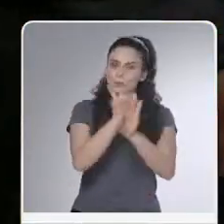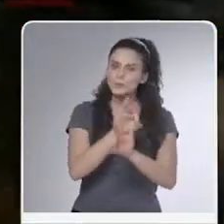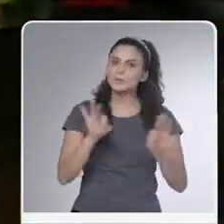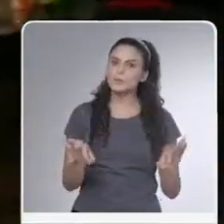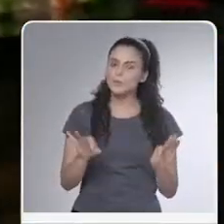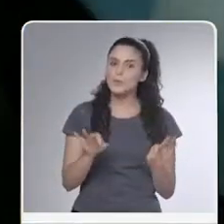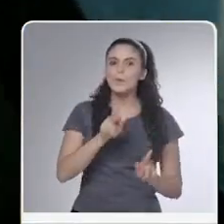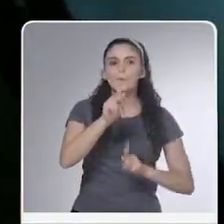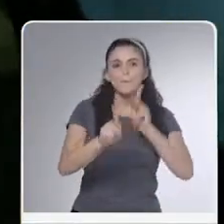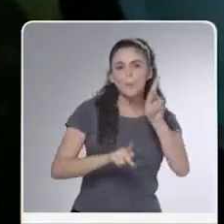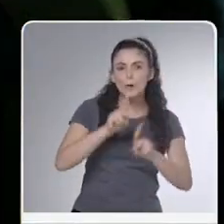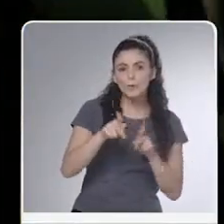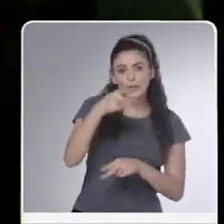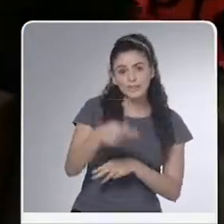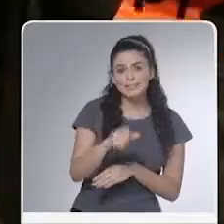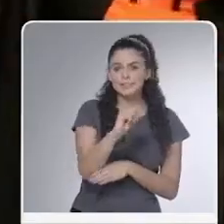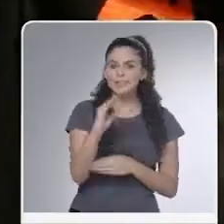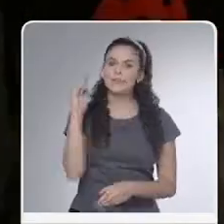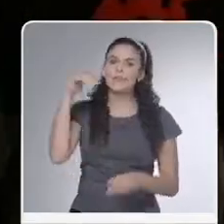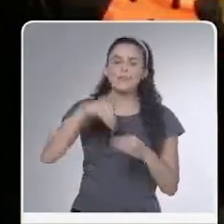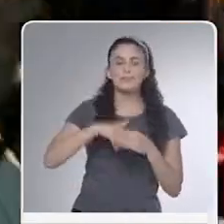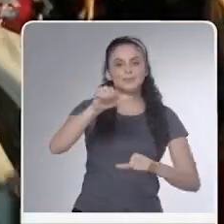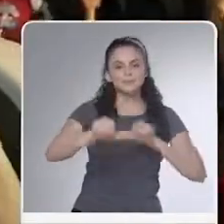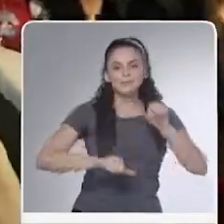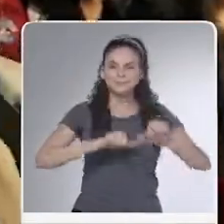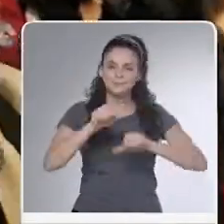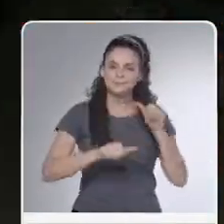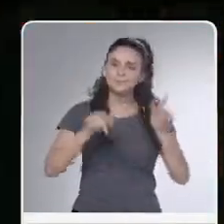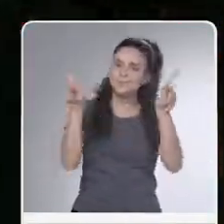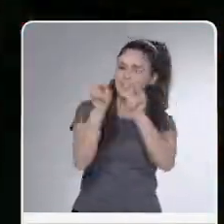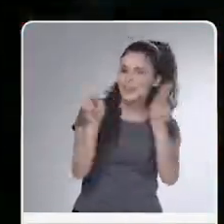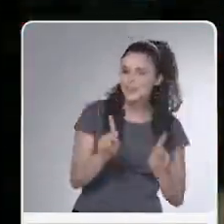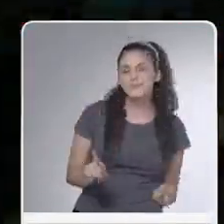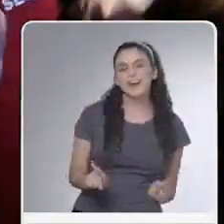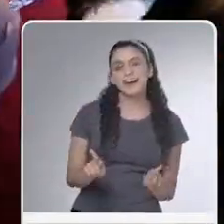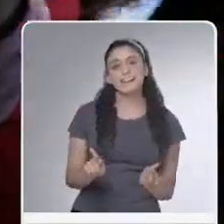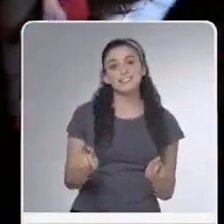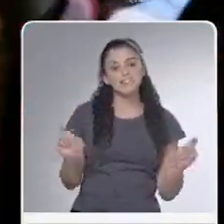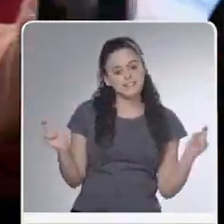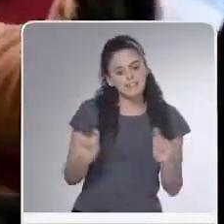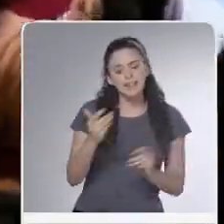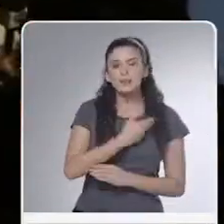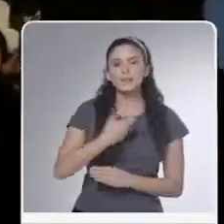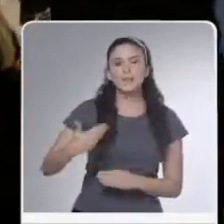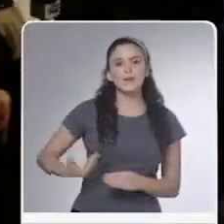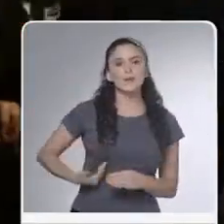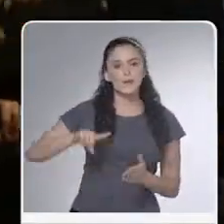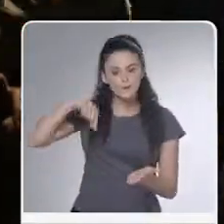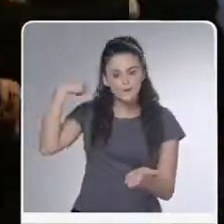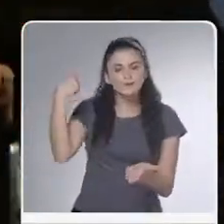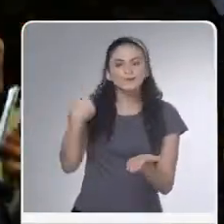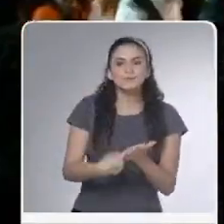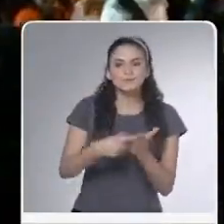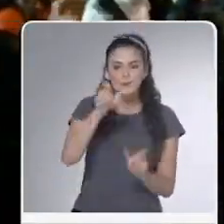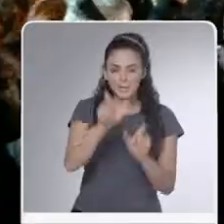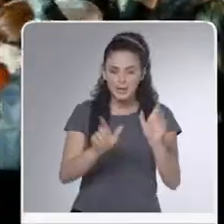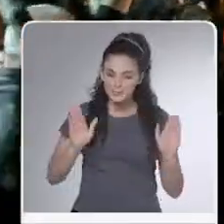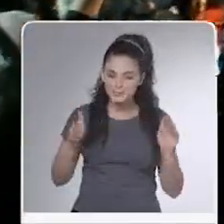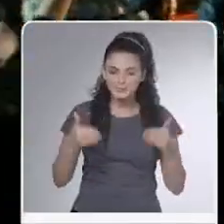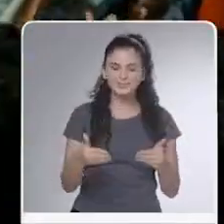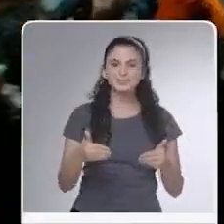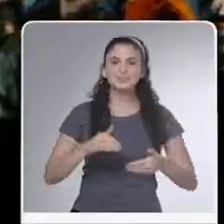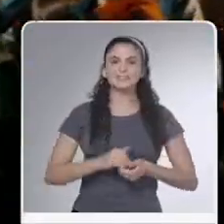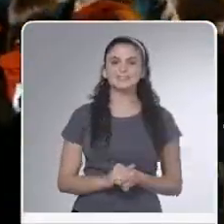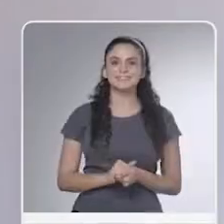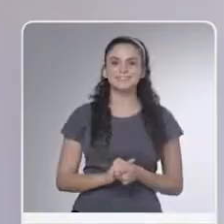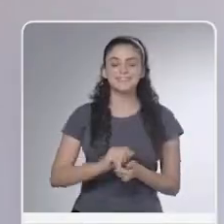confirmou. Muitos catarinenses votaram pela mudança, pela paz e por um governo com compromisso com